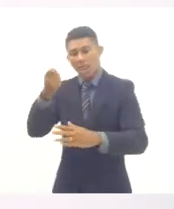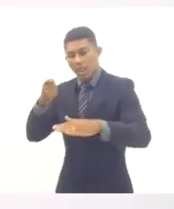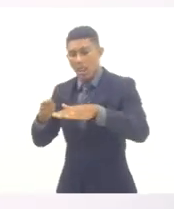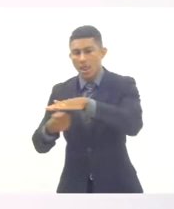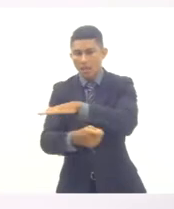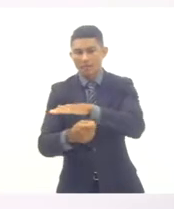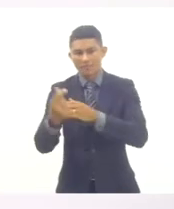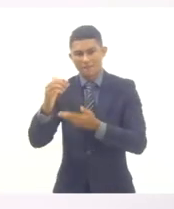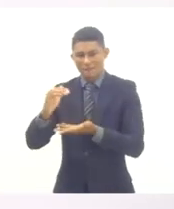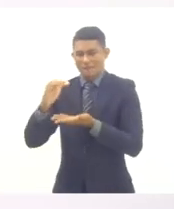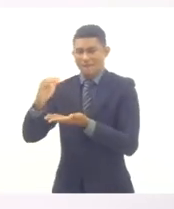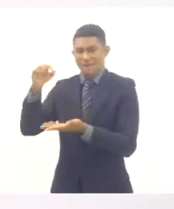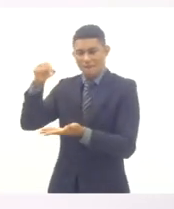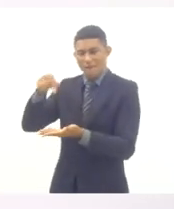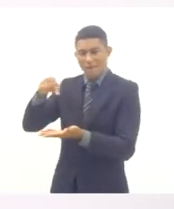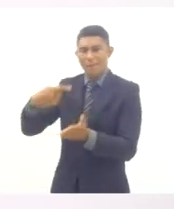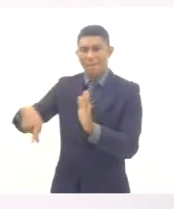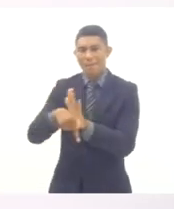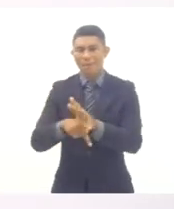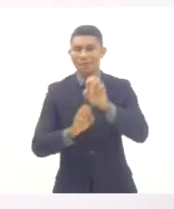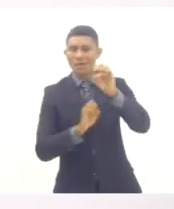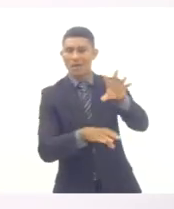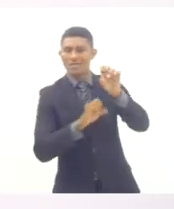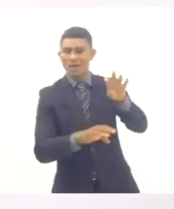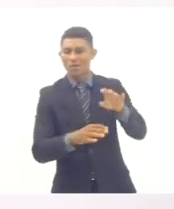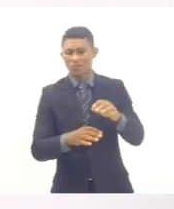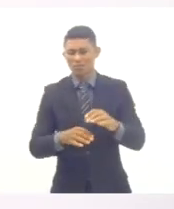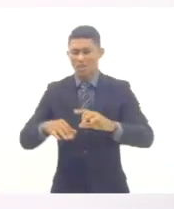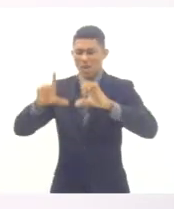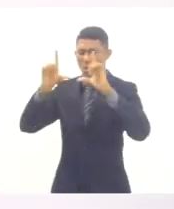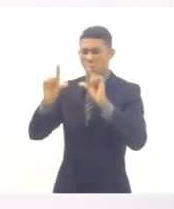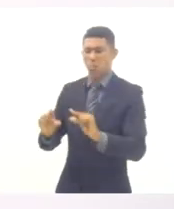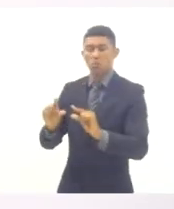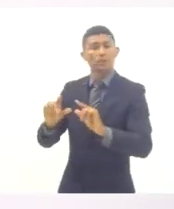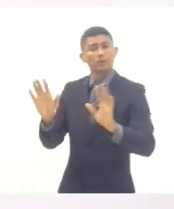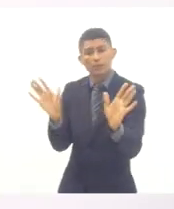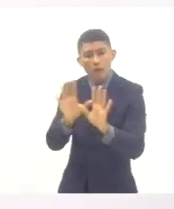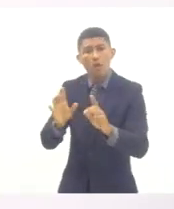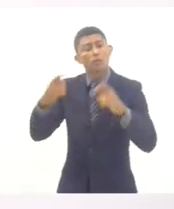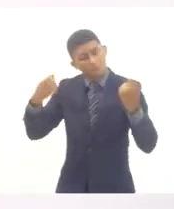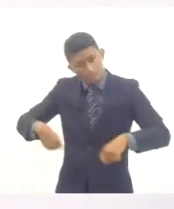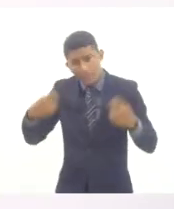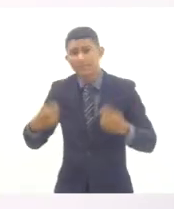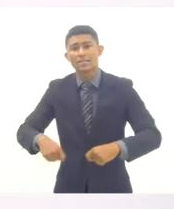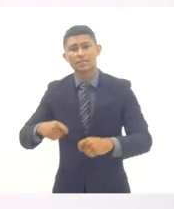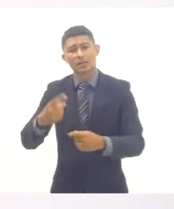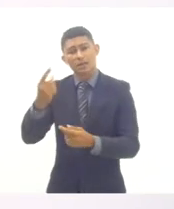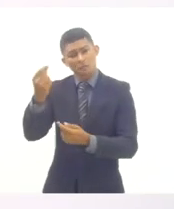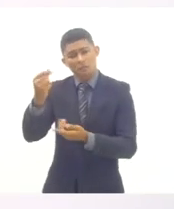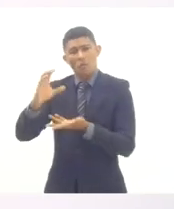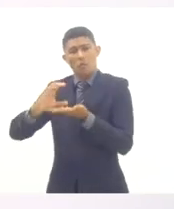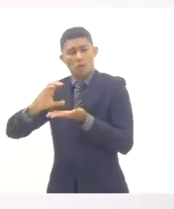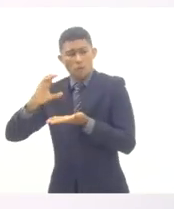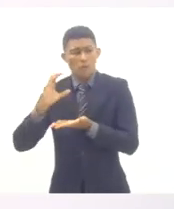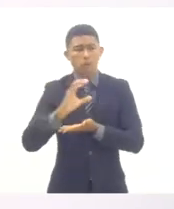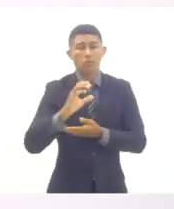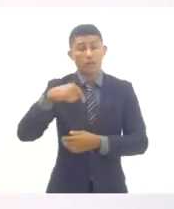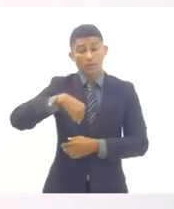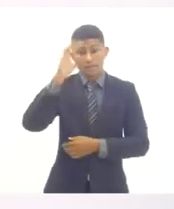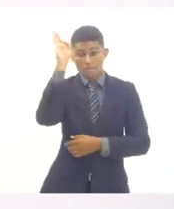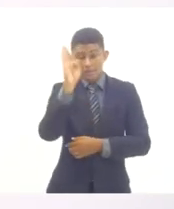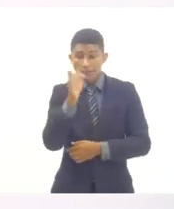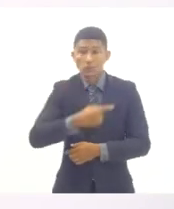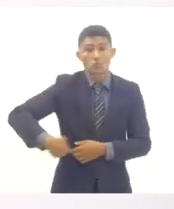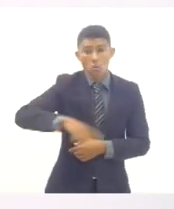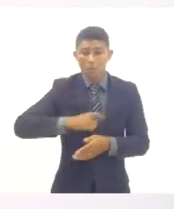educação precisa, de fato, de financiamento. E a gente está numa batalha no Brasil para que os recursos da educação não sejam